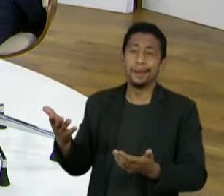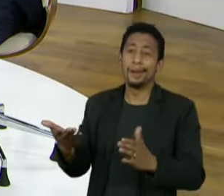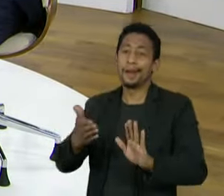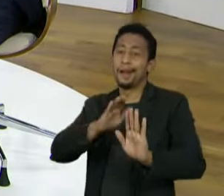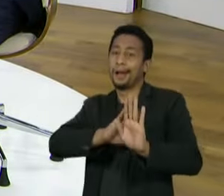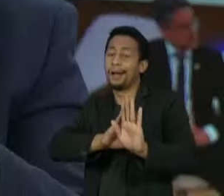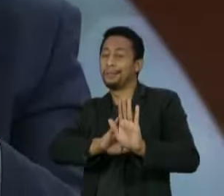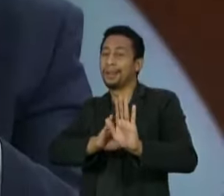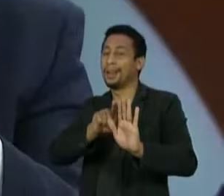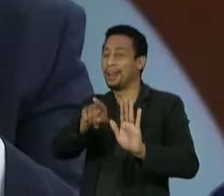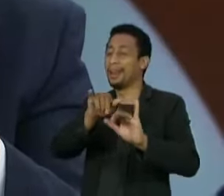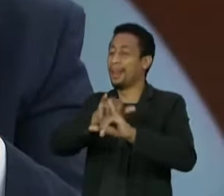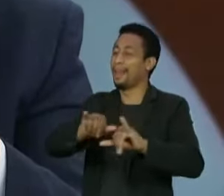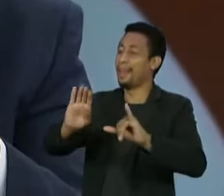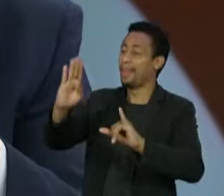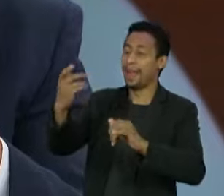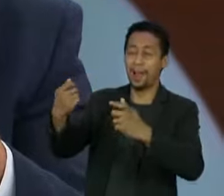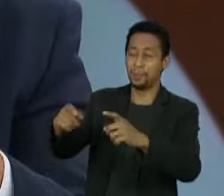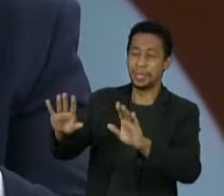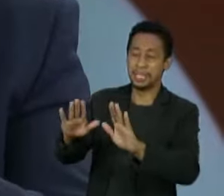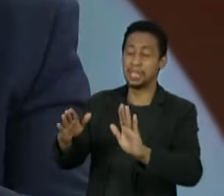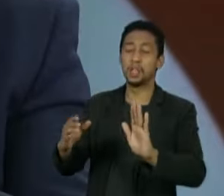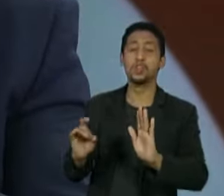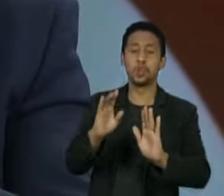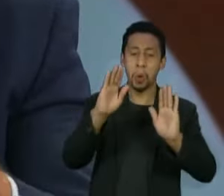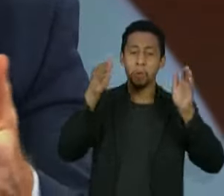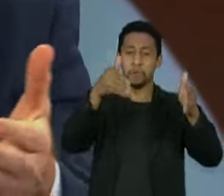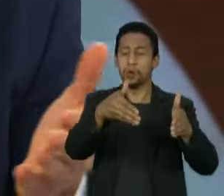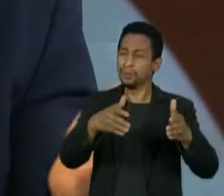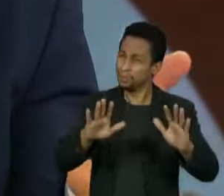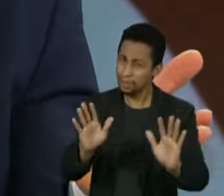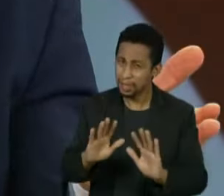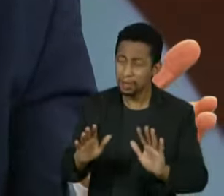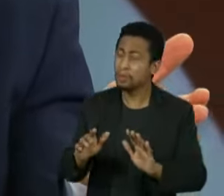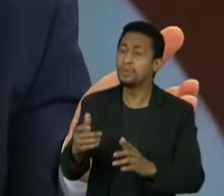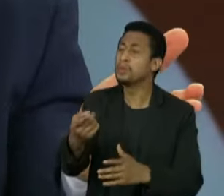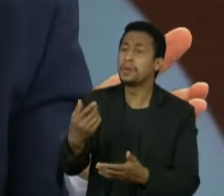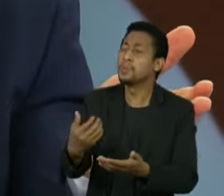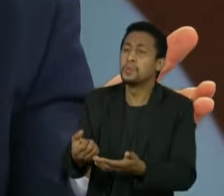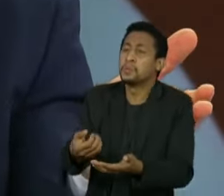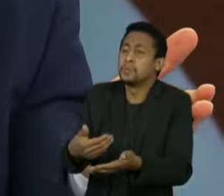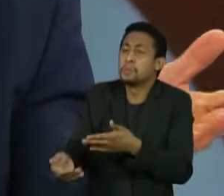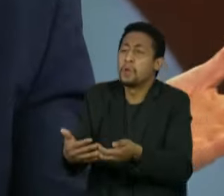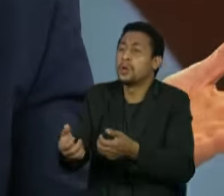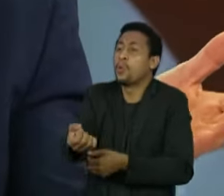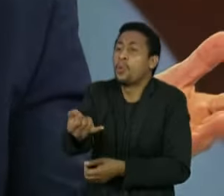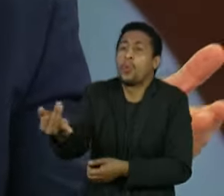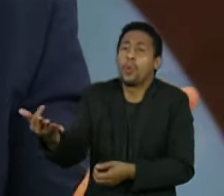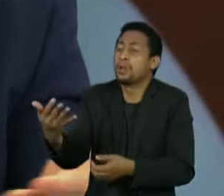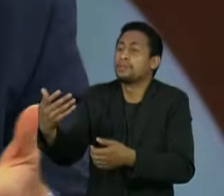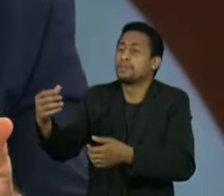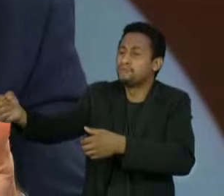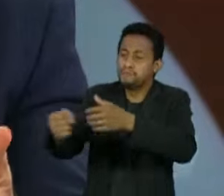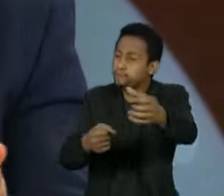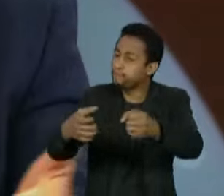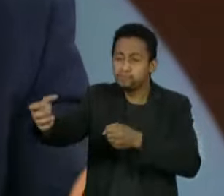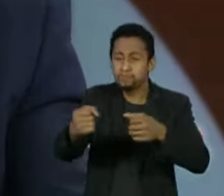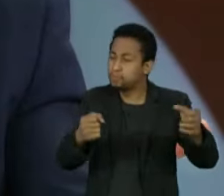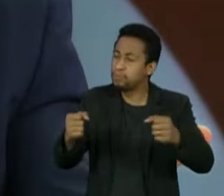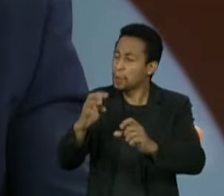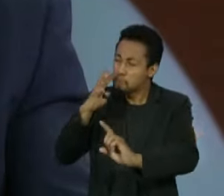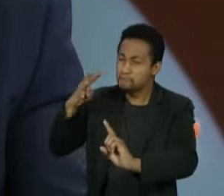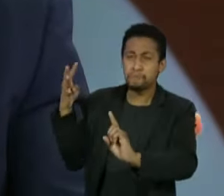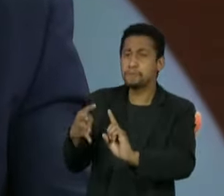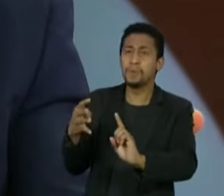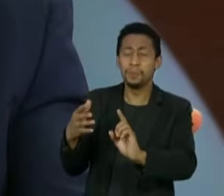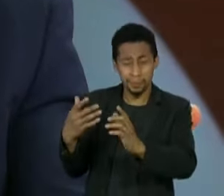objetiva, com a quantidade de indiciados. Tenha quantos indiciados fossem necessários nessa apuração, que ela é